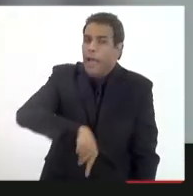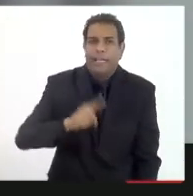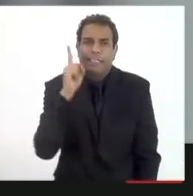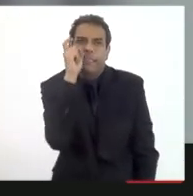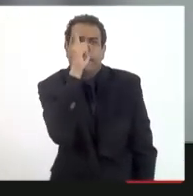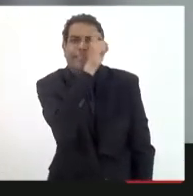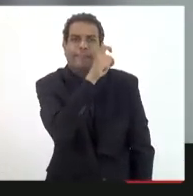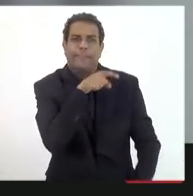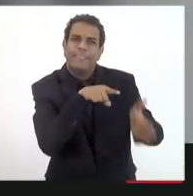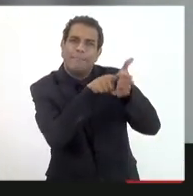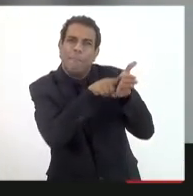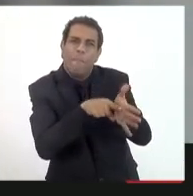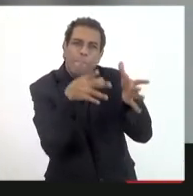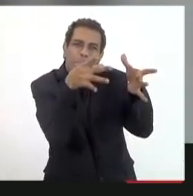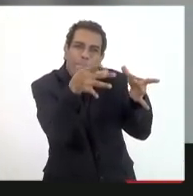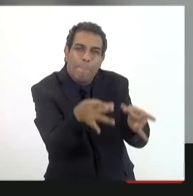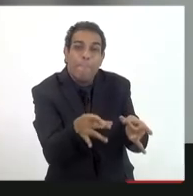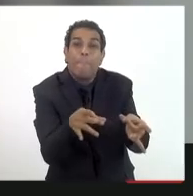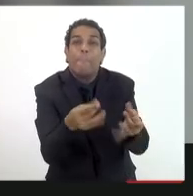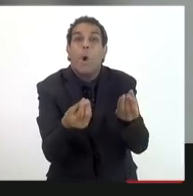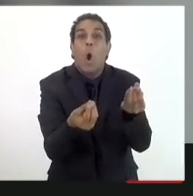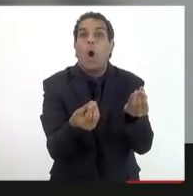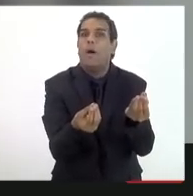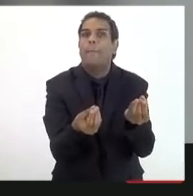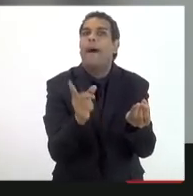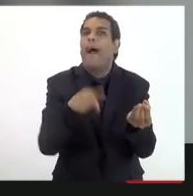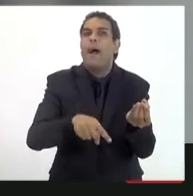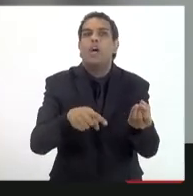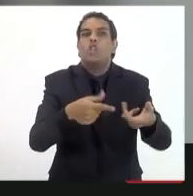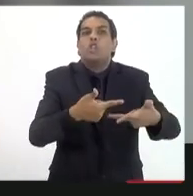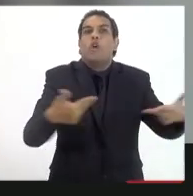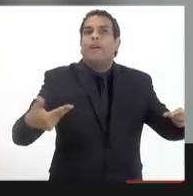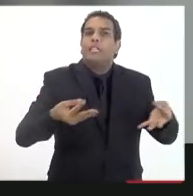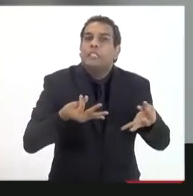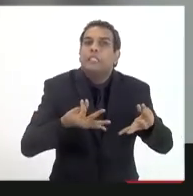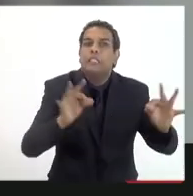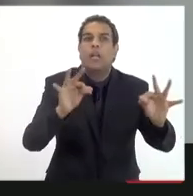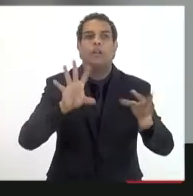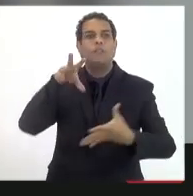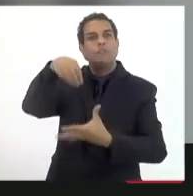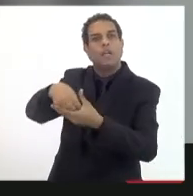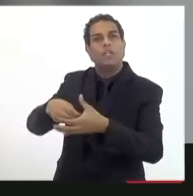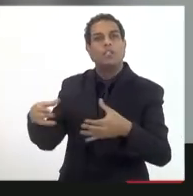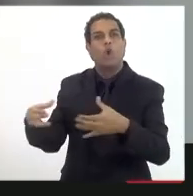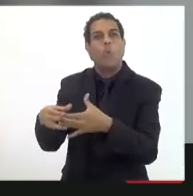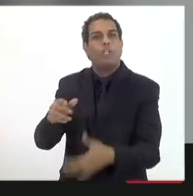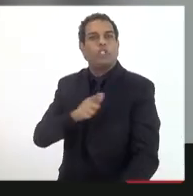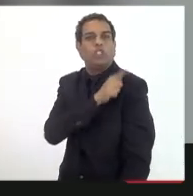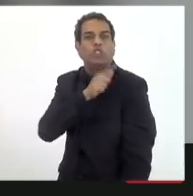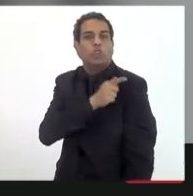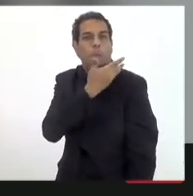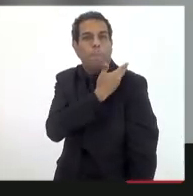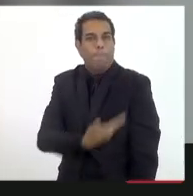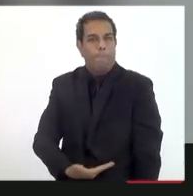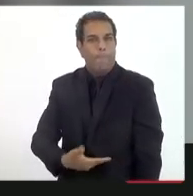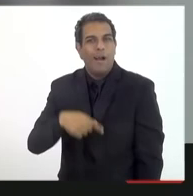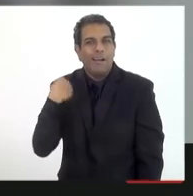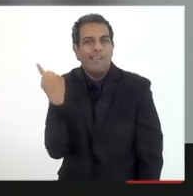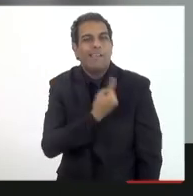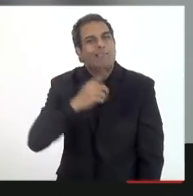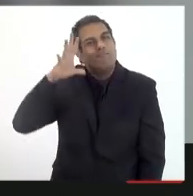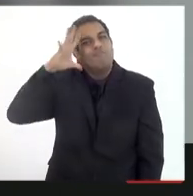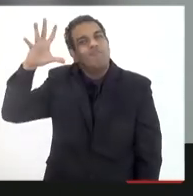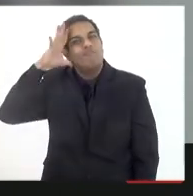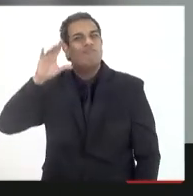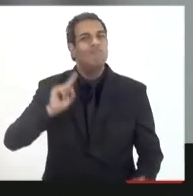é simples mas eu acho que nós estamos tratando de algo sofisticado do ponto de vista de gestão pública eu acho que merece uma reflexão ou mais